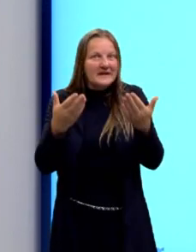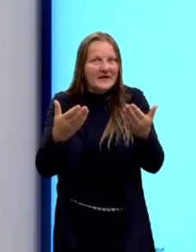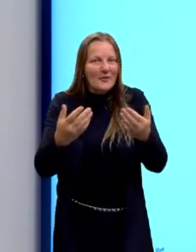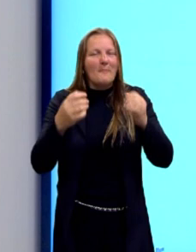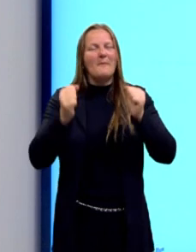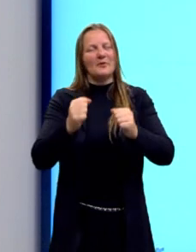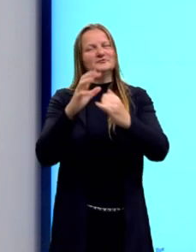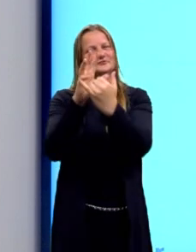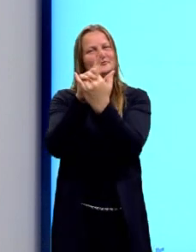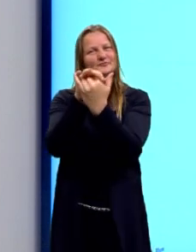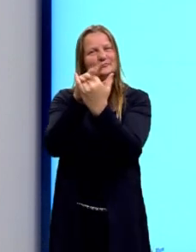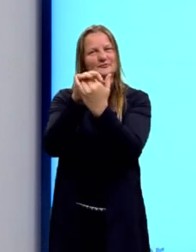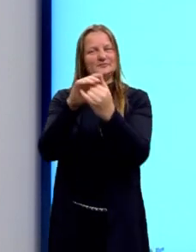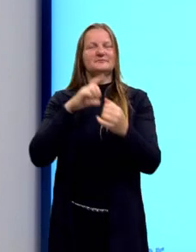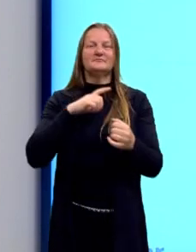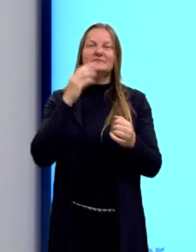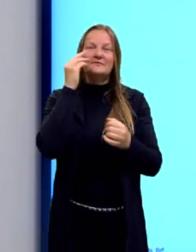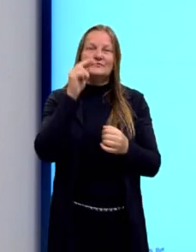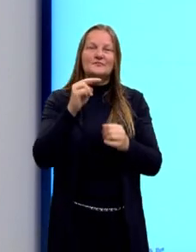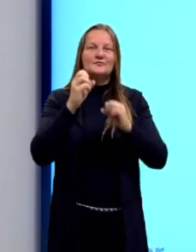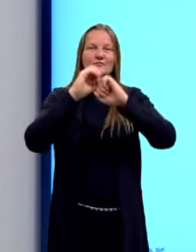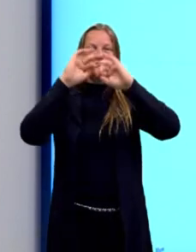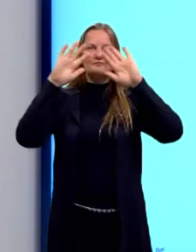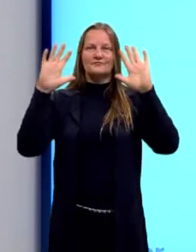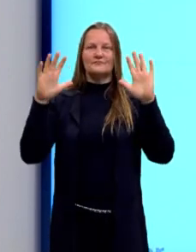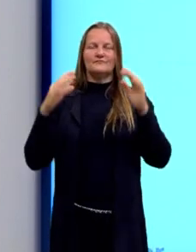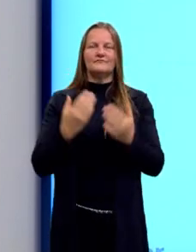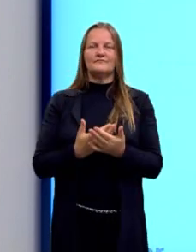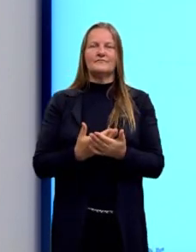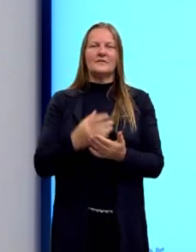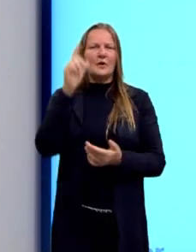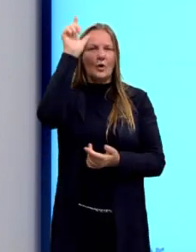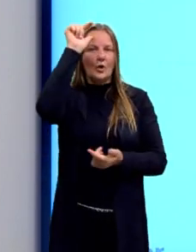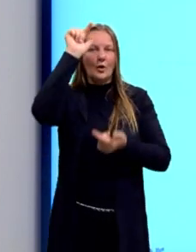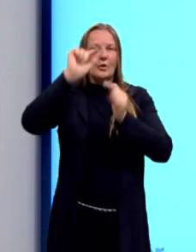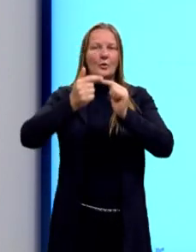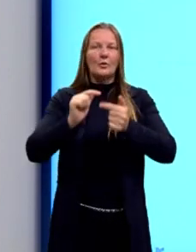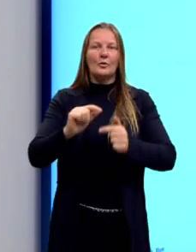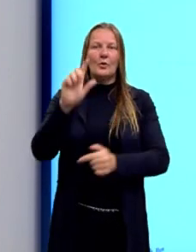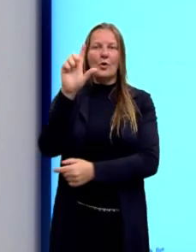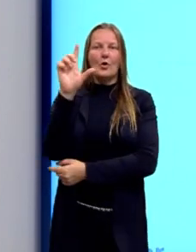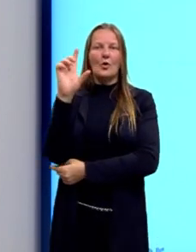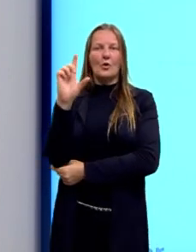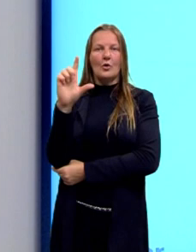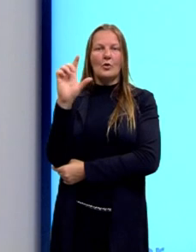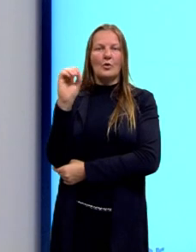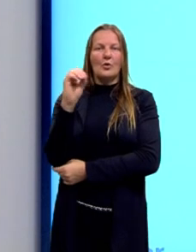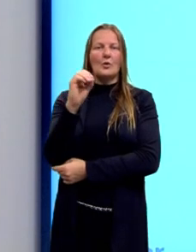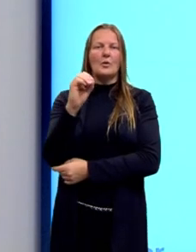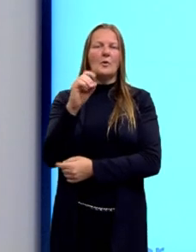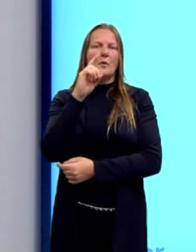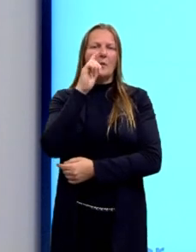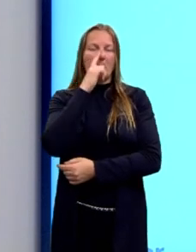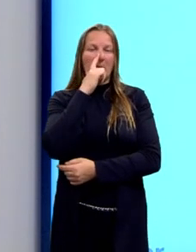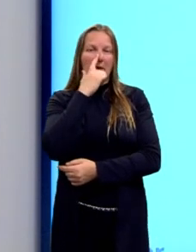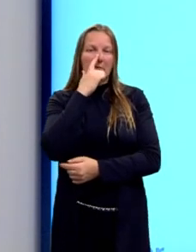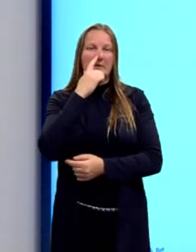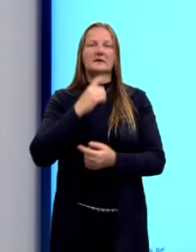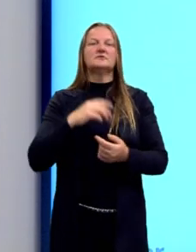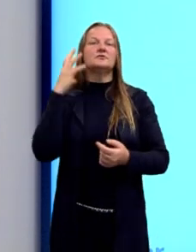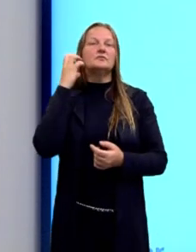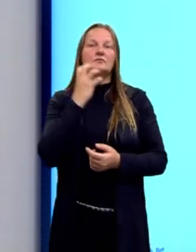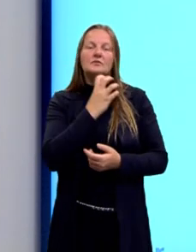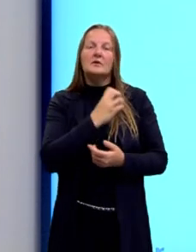corra lá e assista, vai te ajudar para entender essa aula. Sobre a lógica, começa lá com o Parmênides, o Heráclito, o